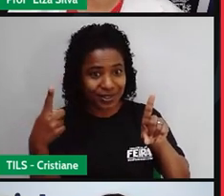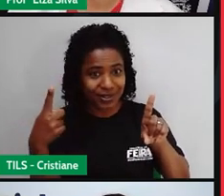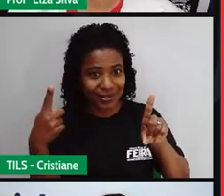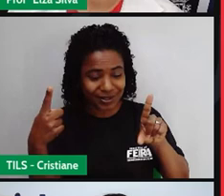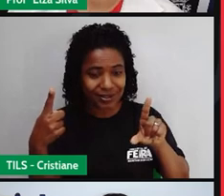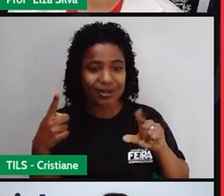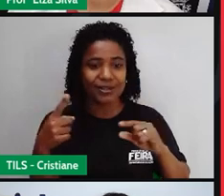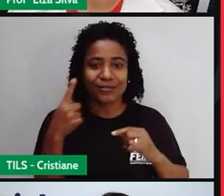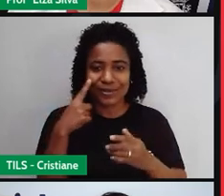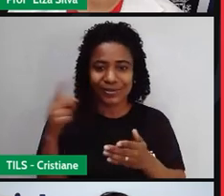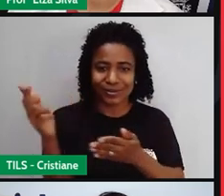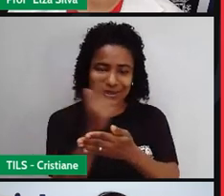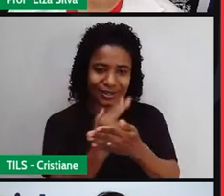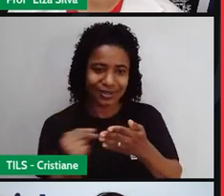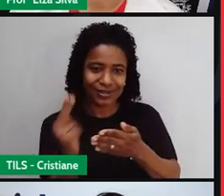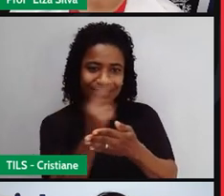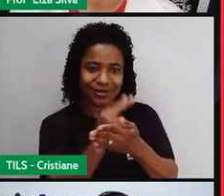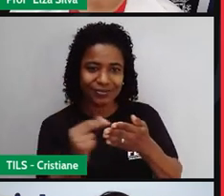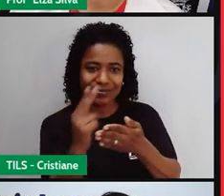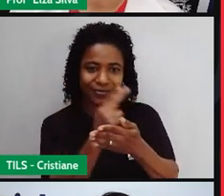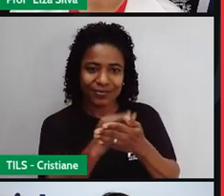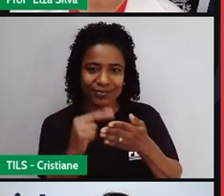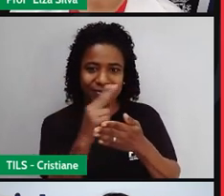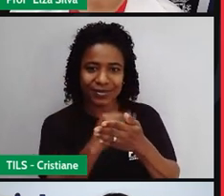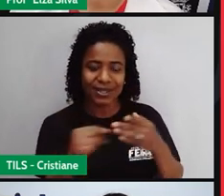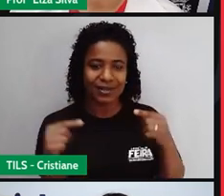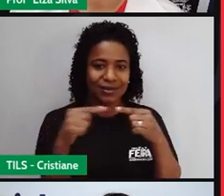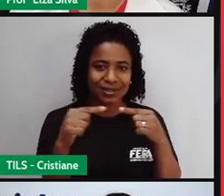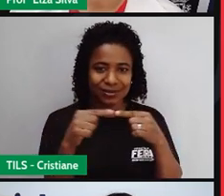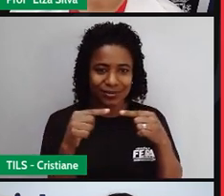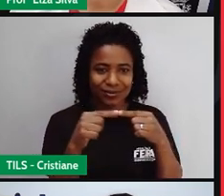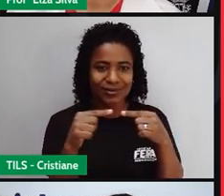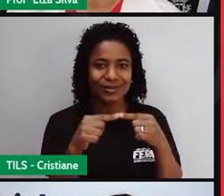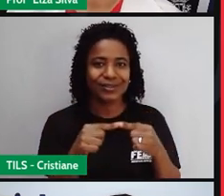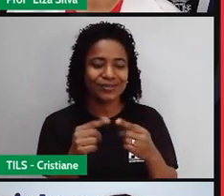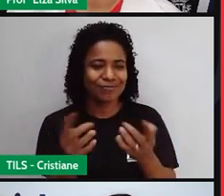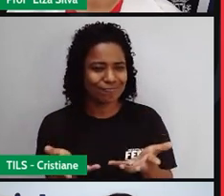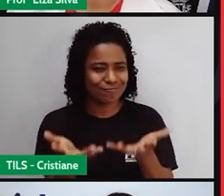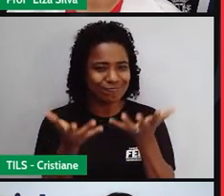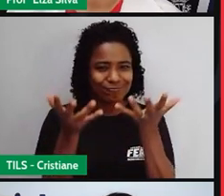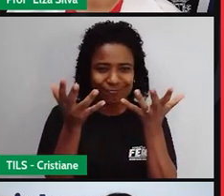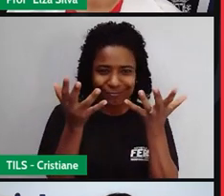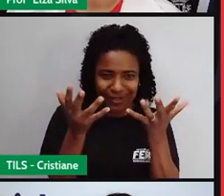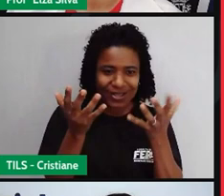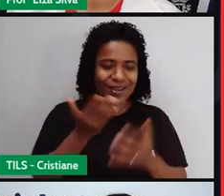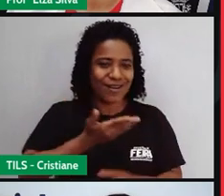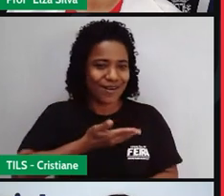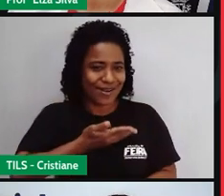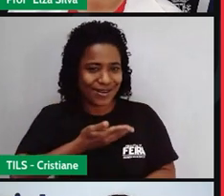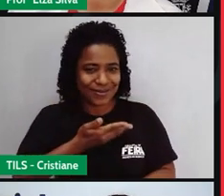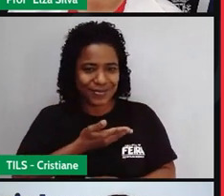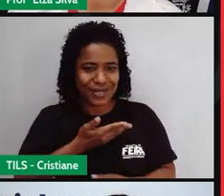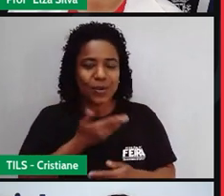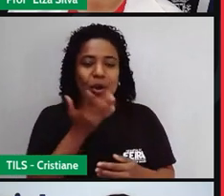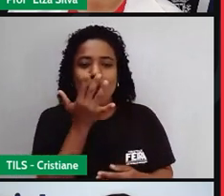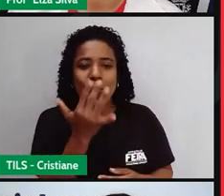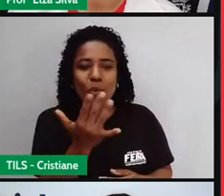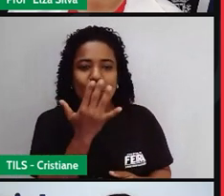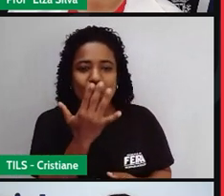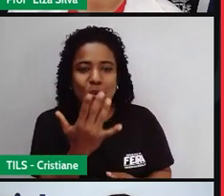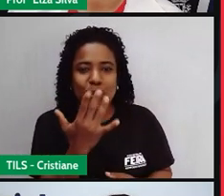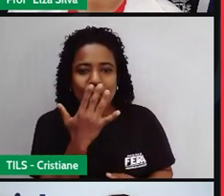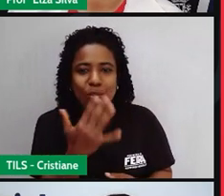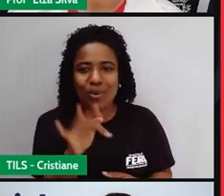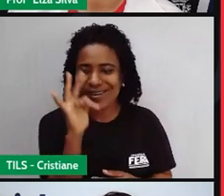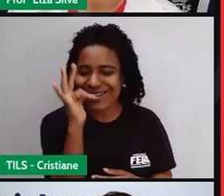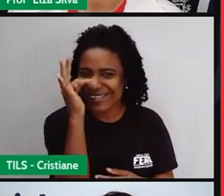imagens, né, já traz um tom mais acalentador de amigo e até as flores que